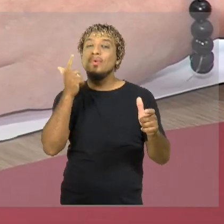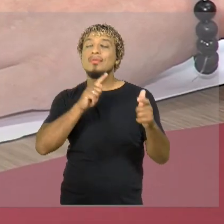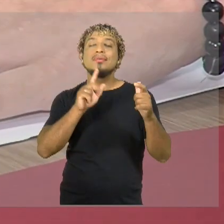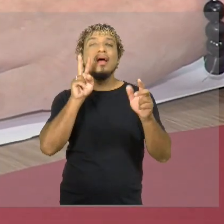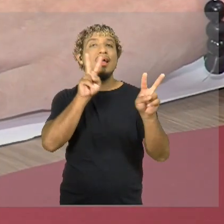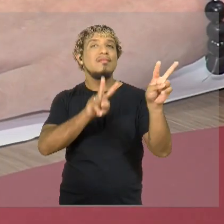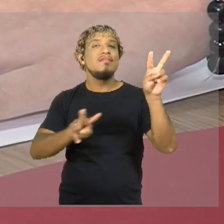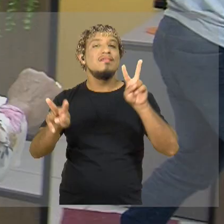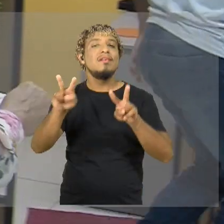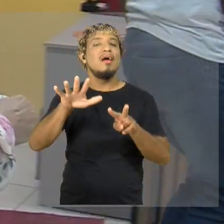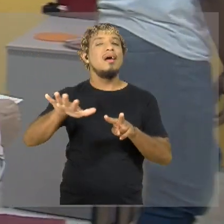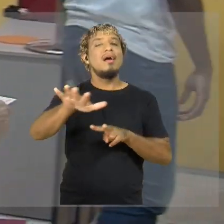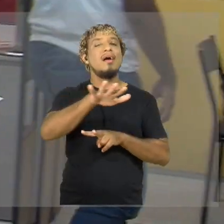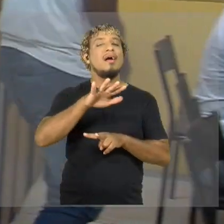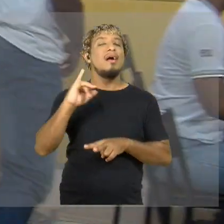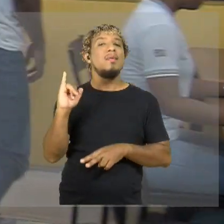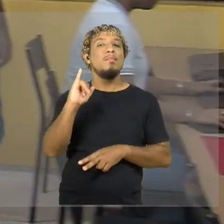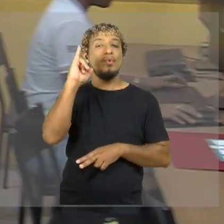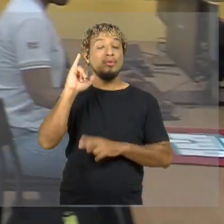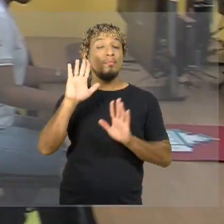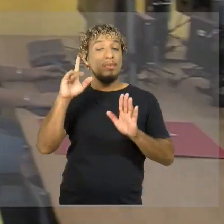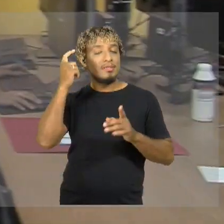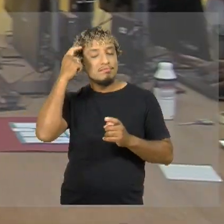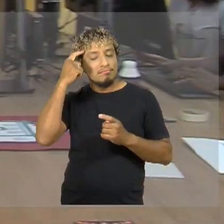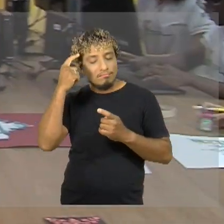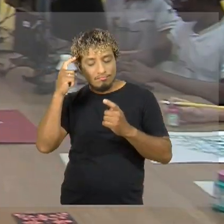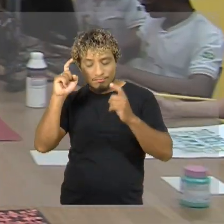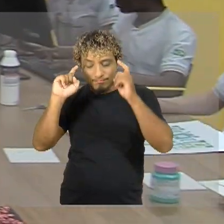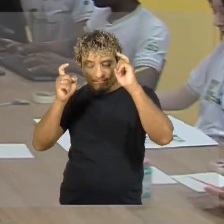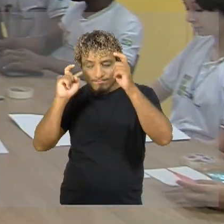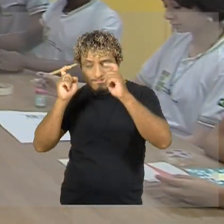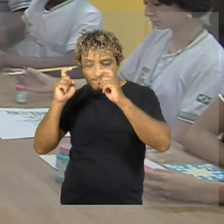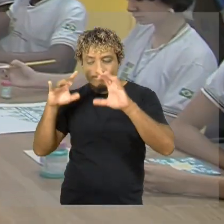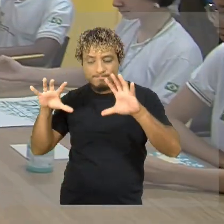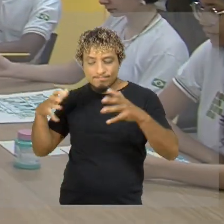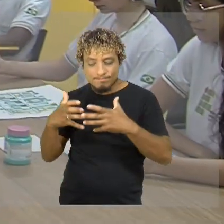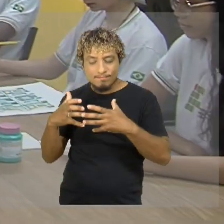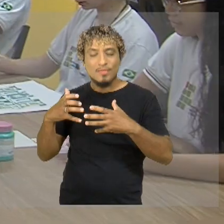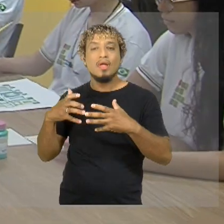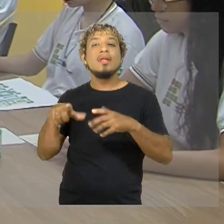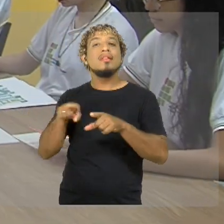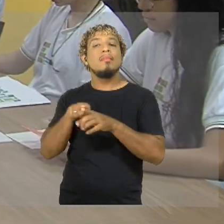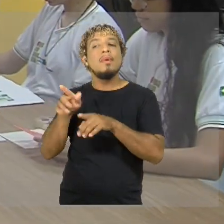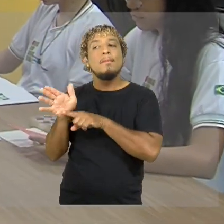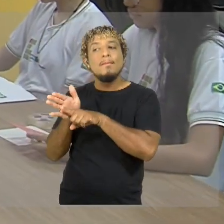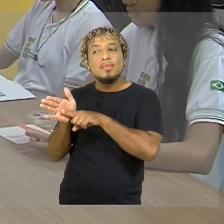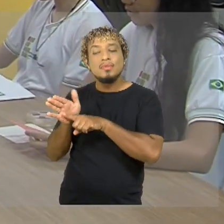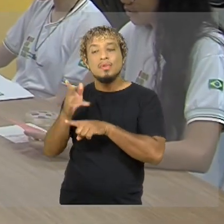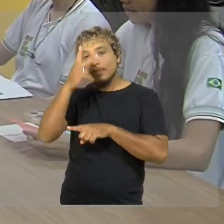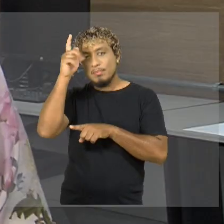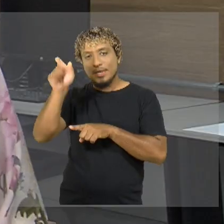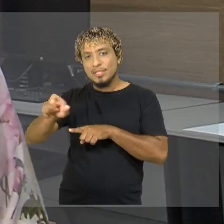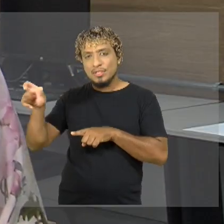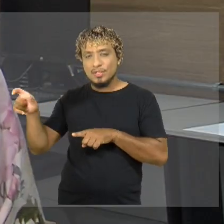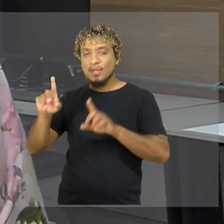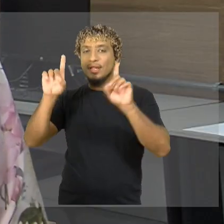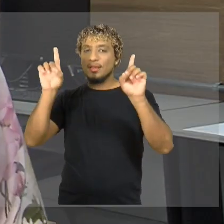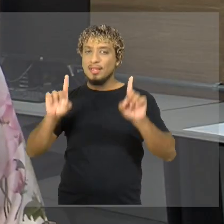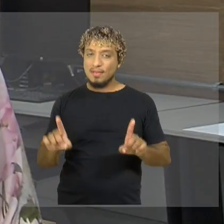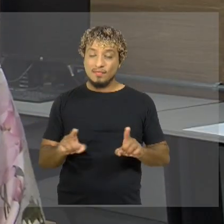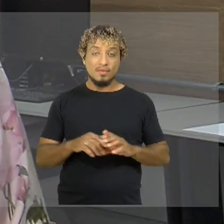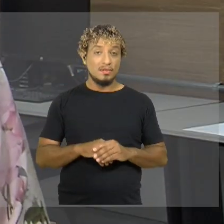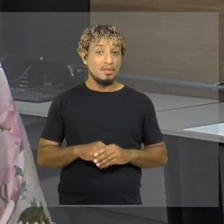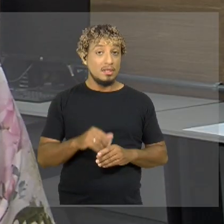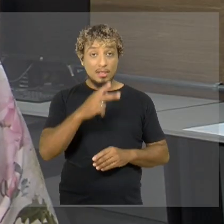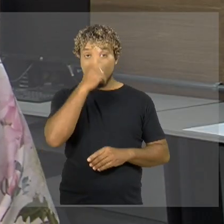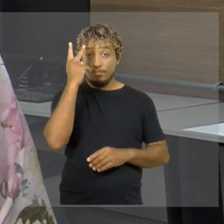Tudo pensado de forma coletiva, com o envolvimento dos pesquisadores e pessoas com deficiência visual. Para a pessoa